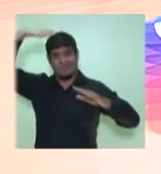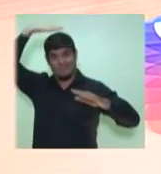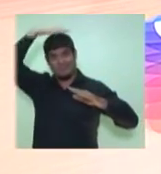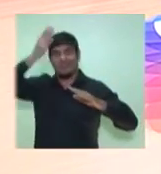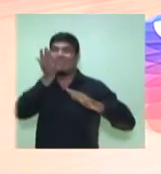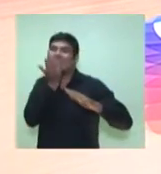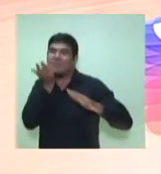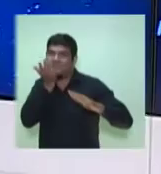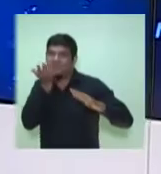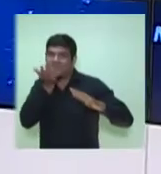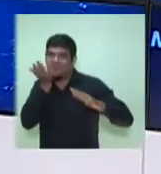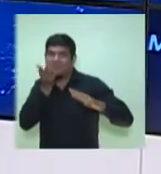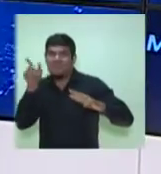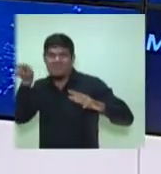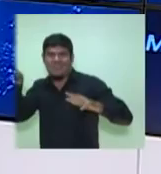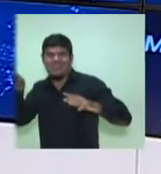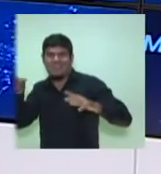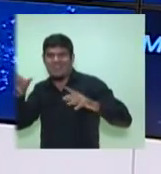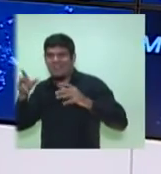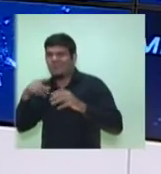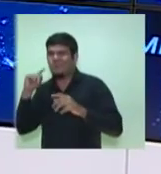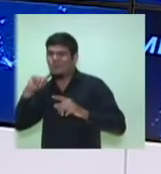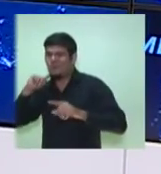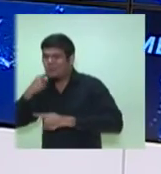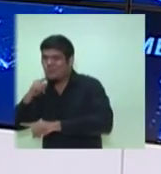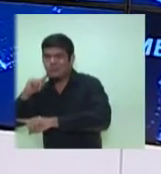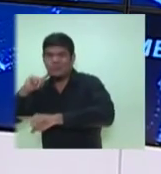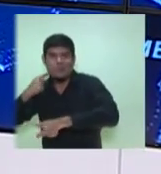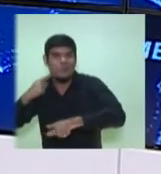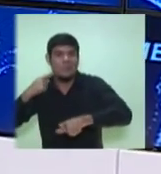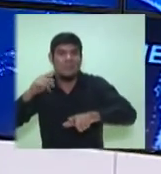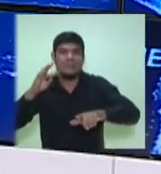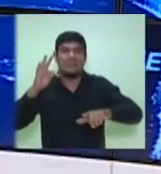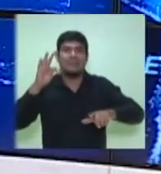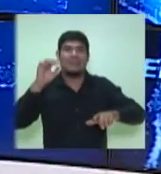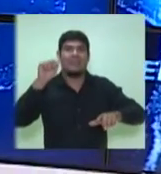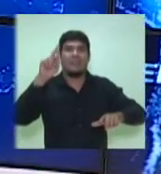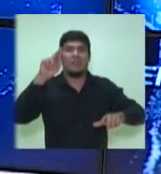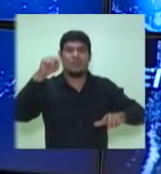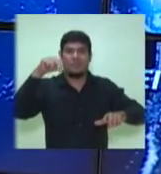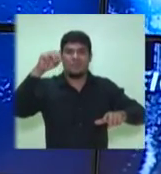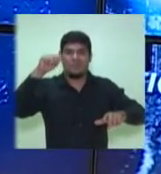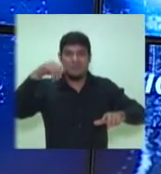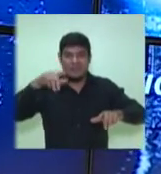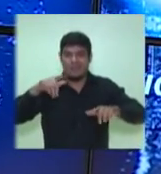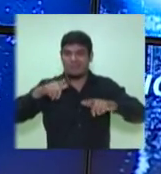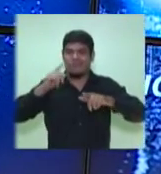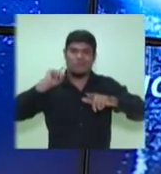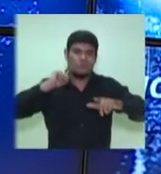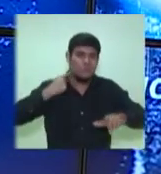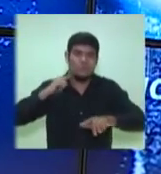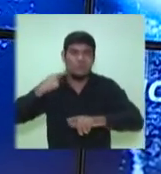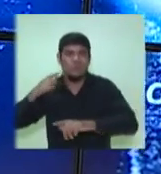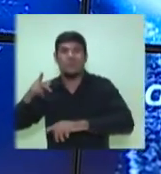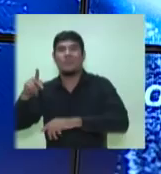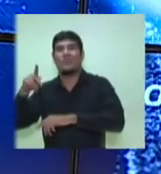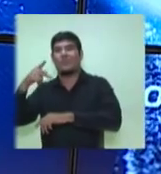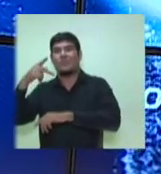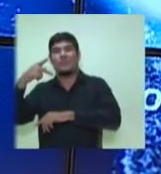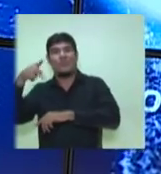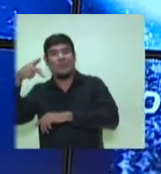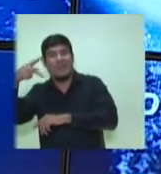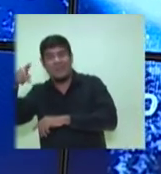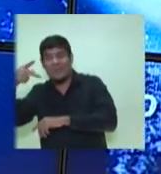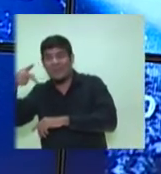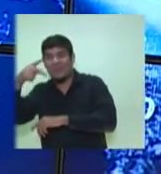40% do Tarumã contaminada. Bacia do Educandos praticamente toda. A bacia do Puraquecuara no começo do